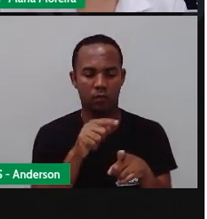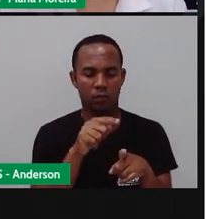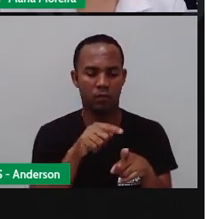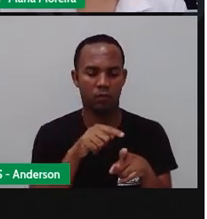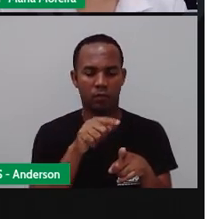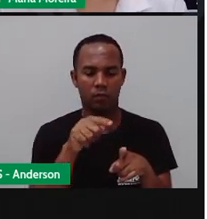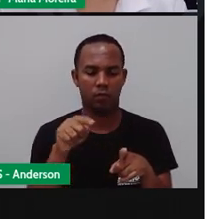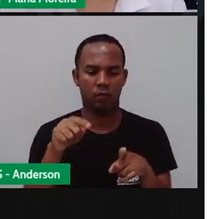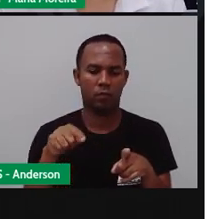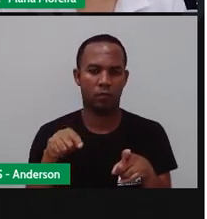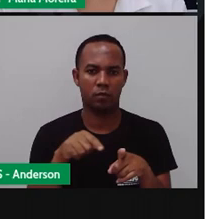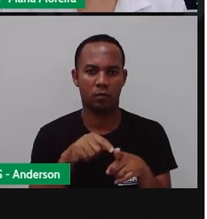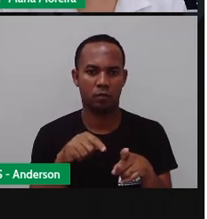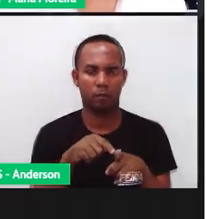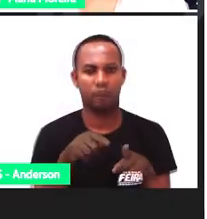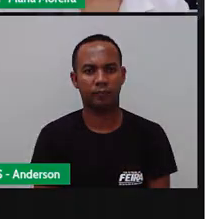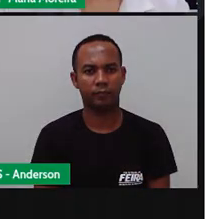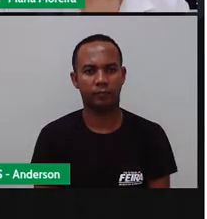Virtuais.